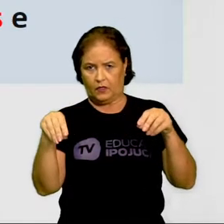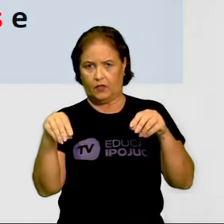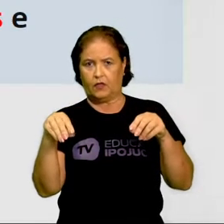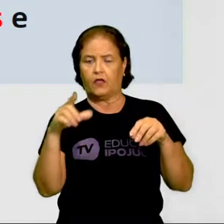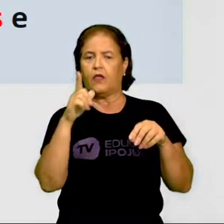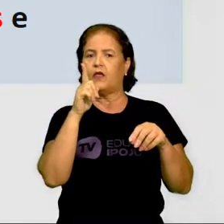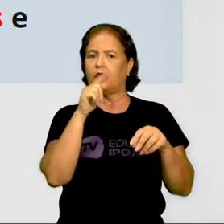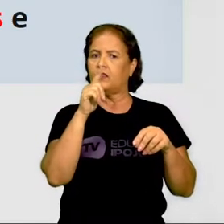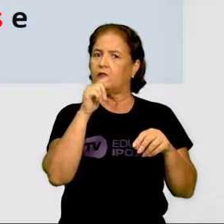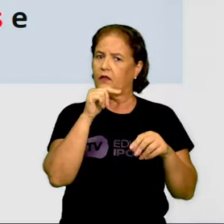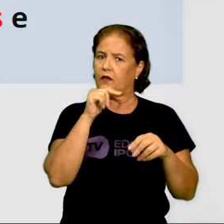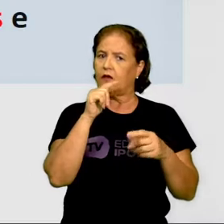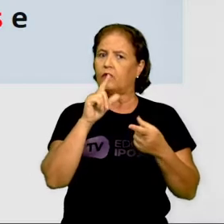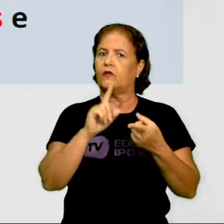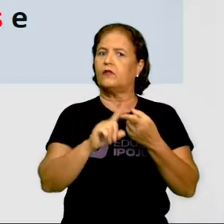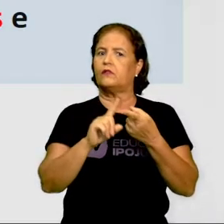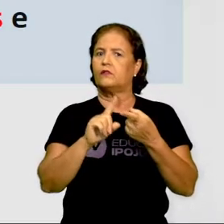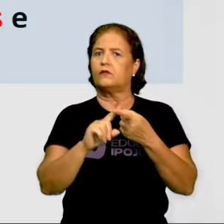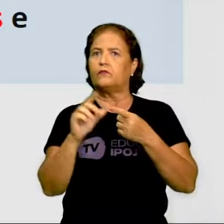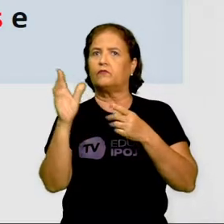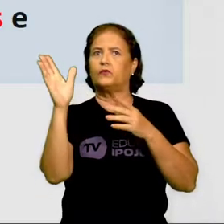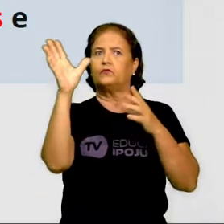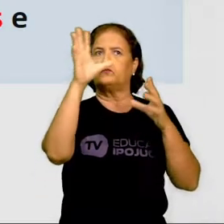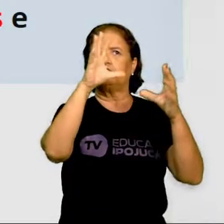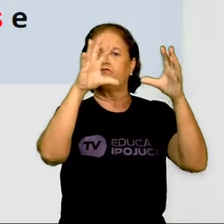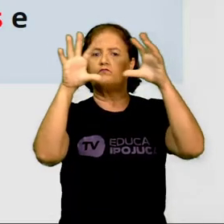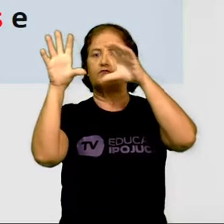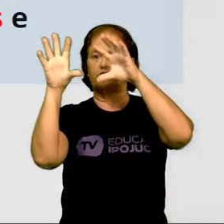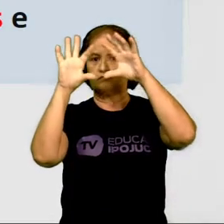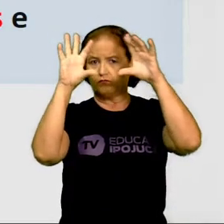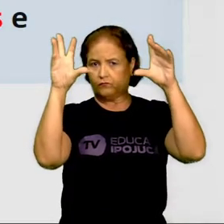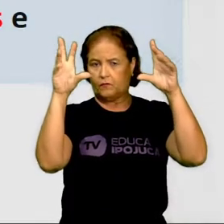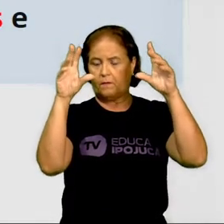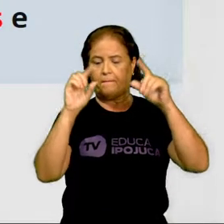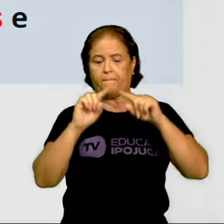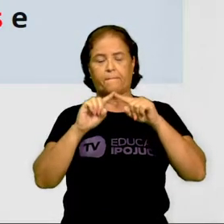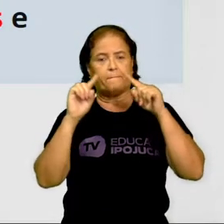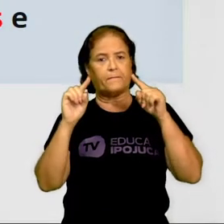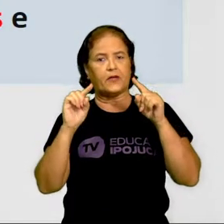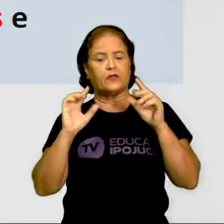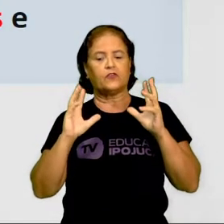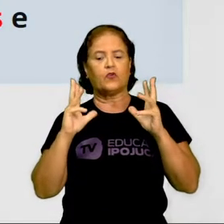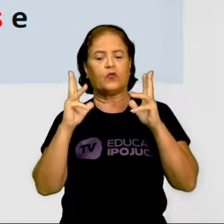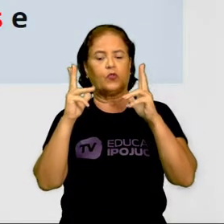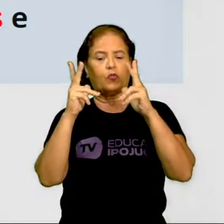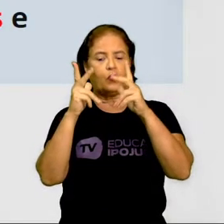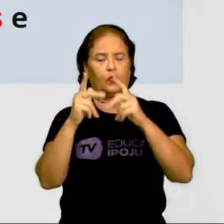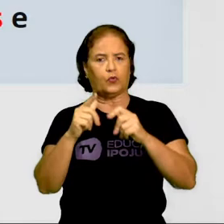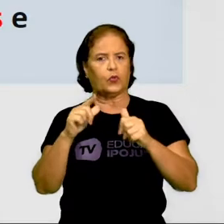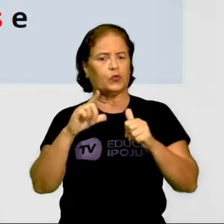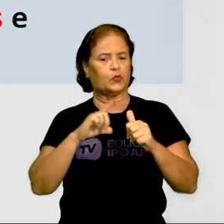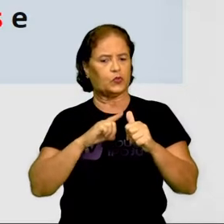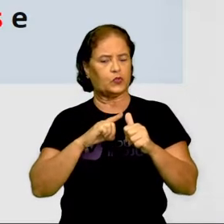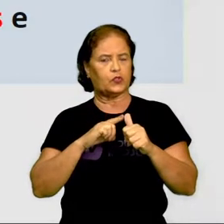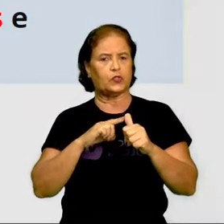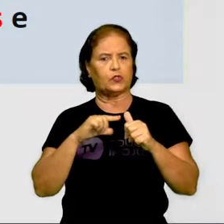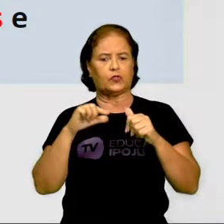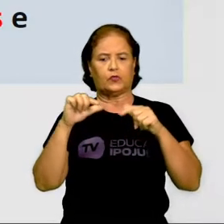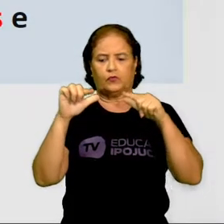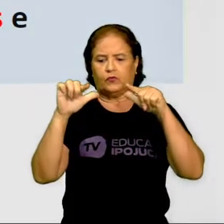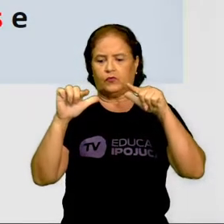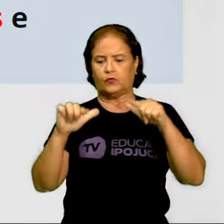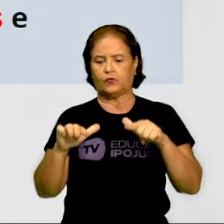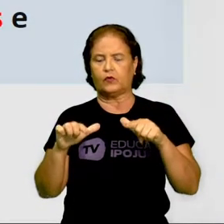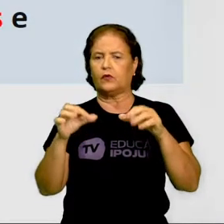água e também podem ser encontrados no ar. Mas todos possuem um local correto